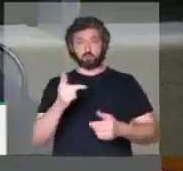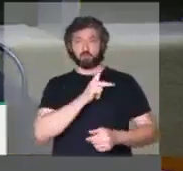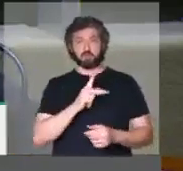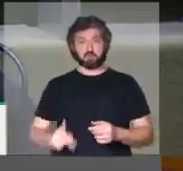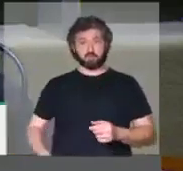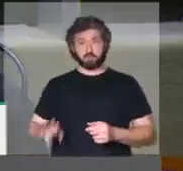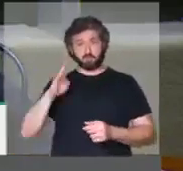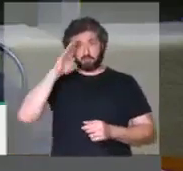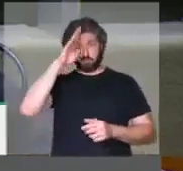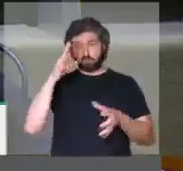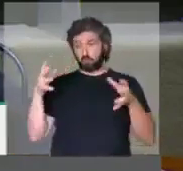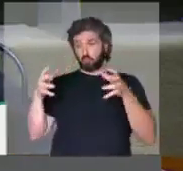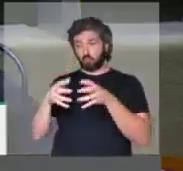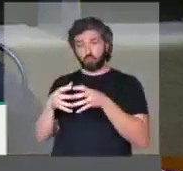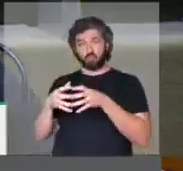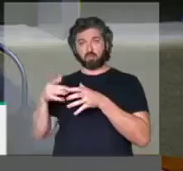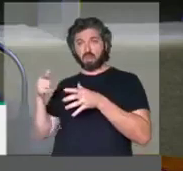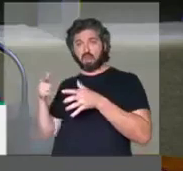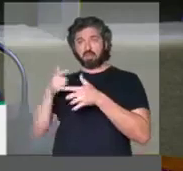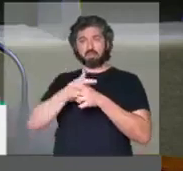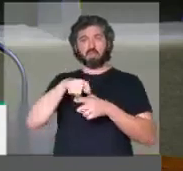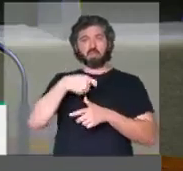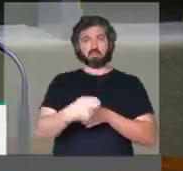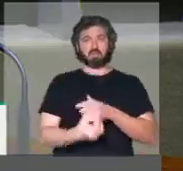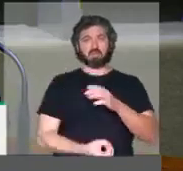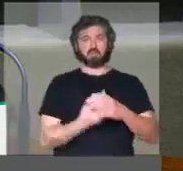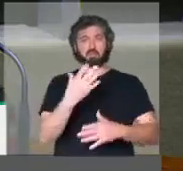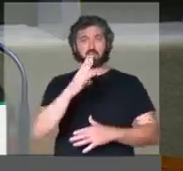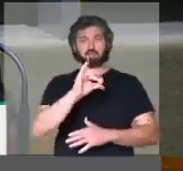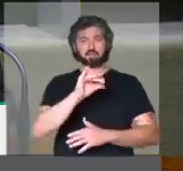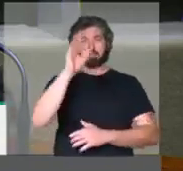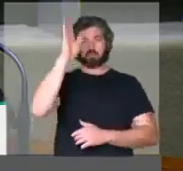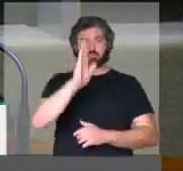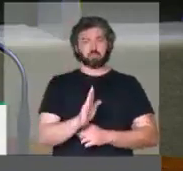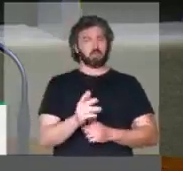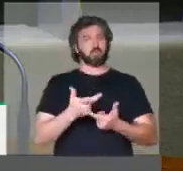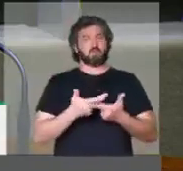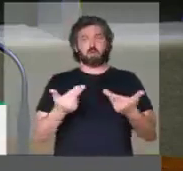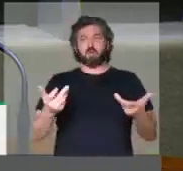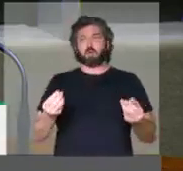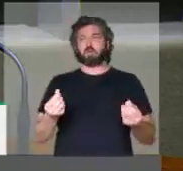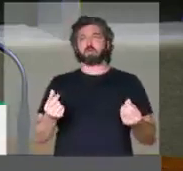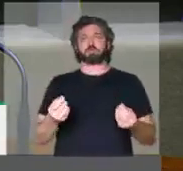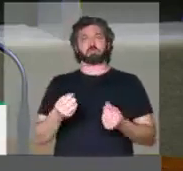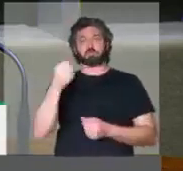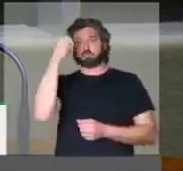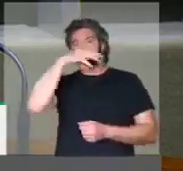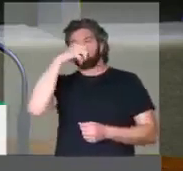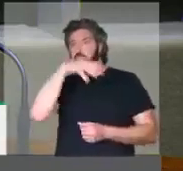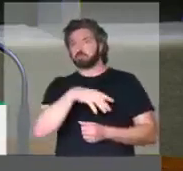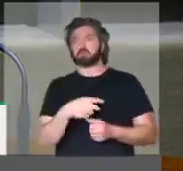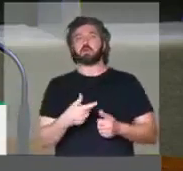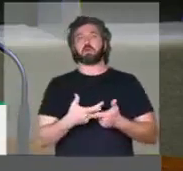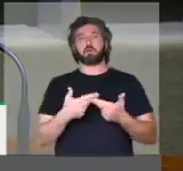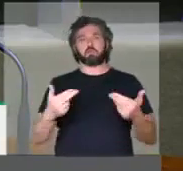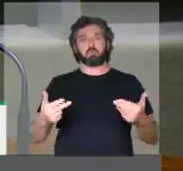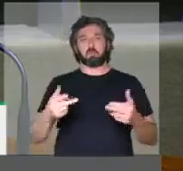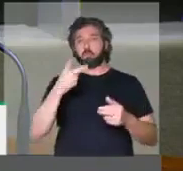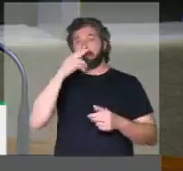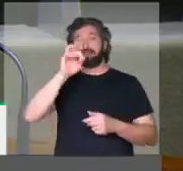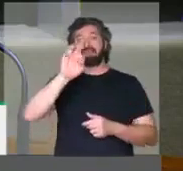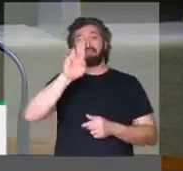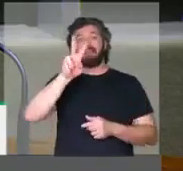presidente Bolsonaro e sua equipe a quem produz ciência no Brasil é uma coisa, assim, de barbárie. É uma atitude das